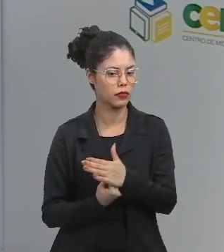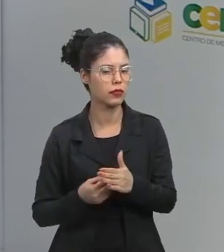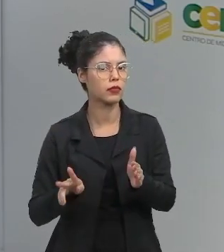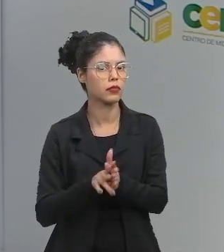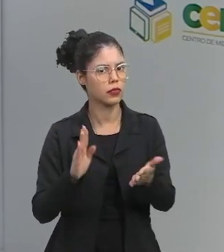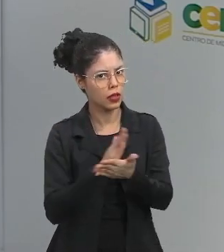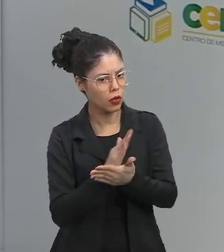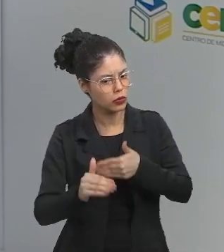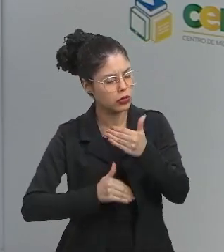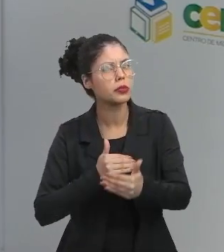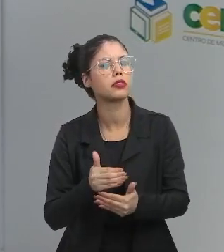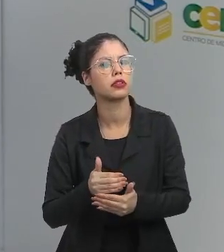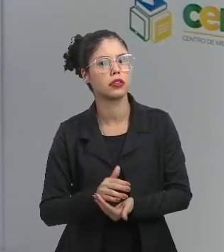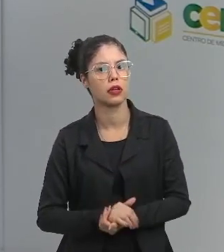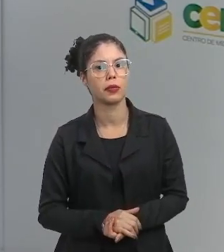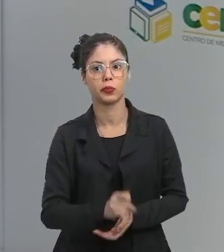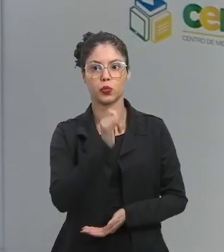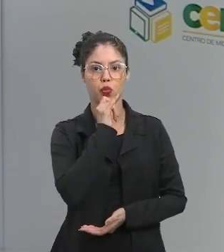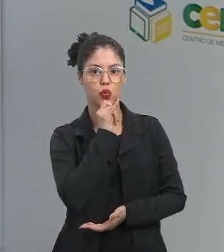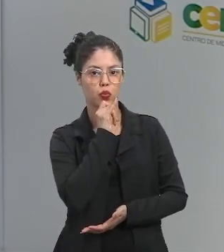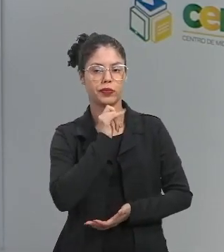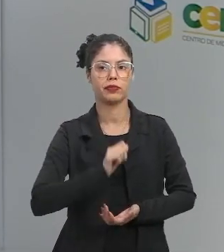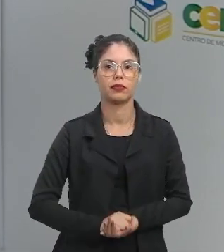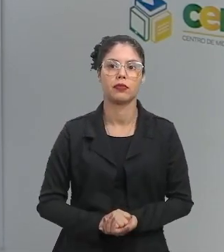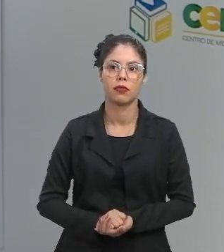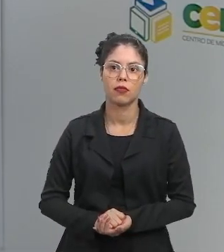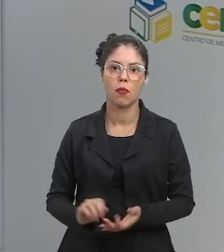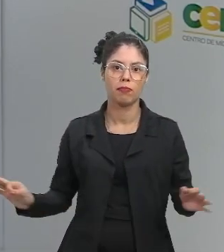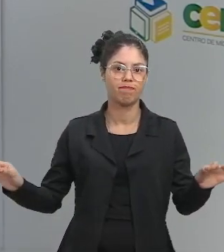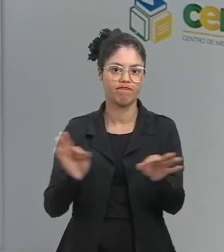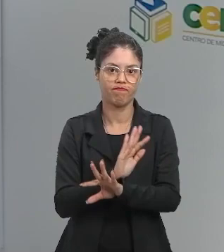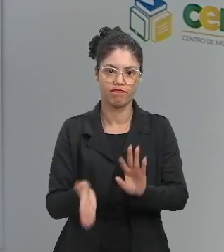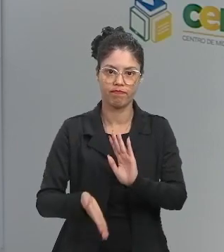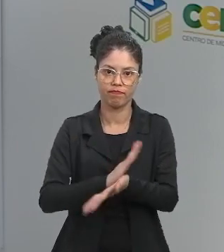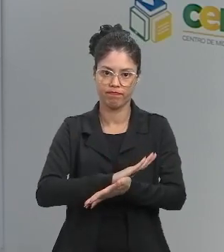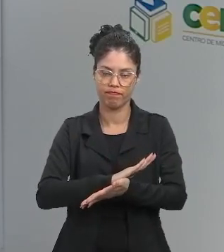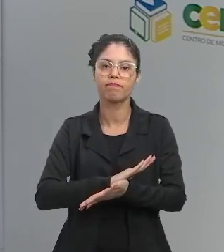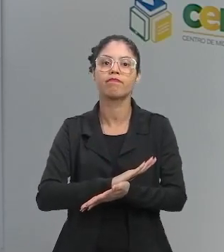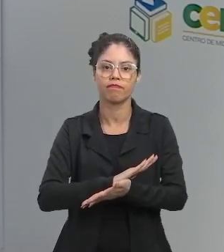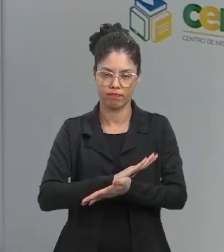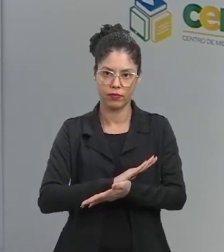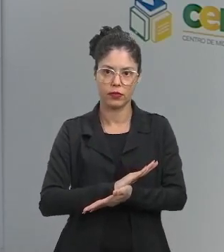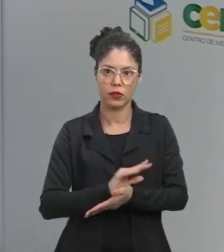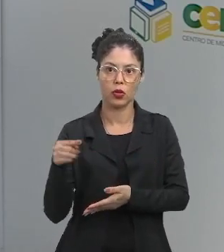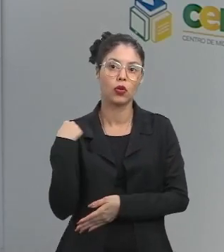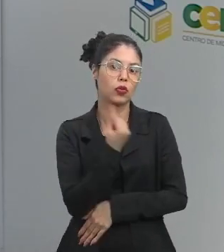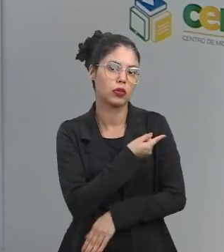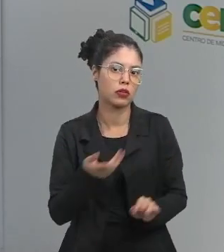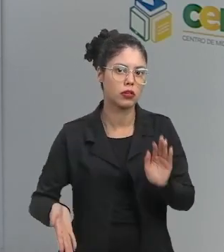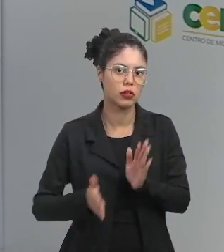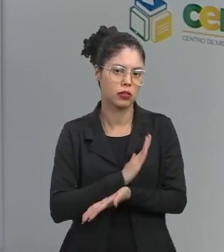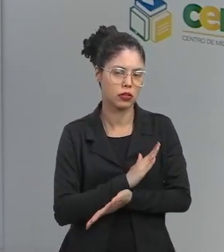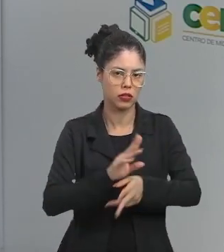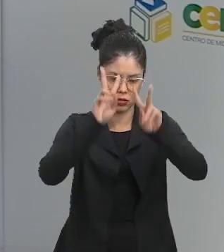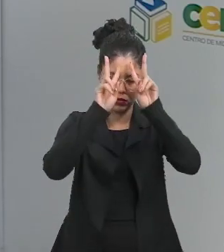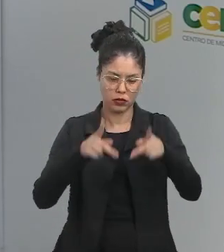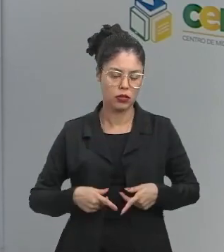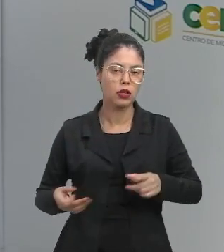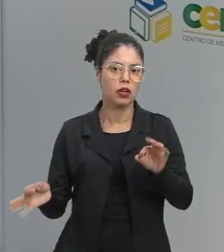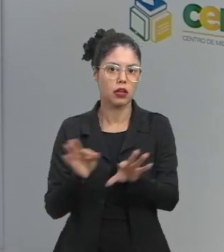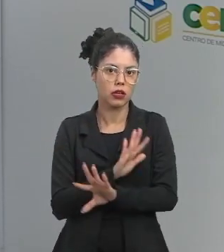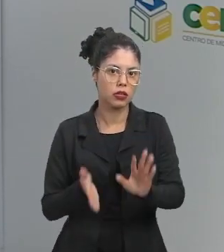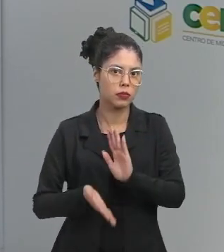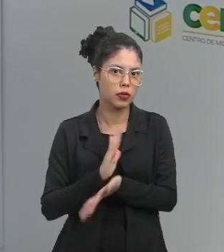algum desses processos. Por exemplo, destruição de habitar. Nós destruímos habitar. Nós, seres humanos, destruímos